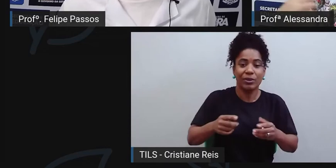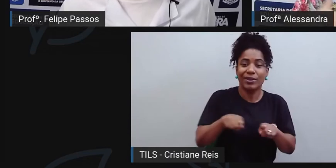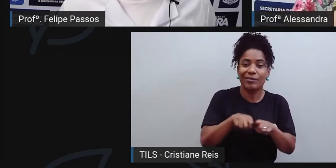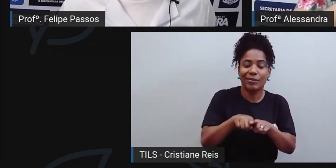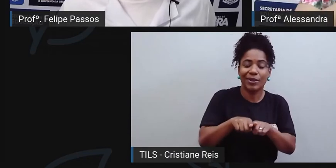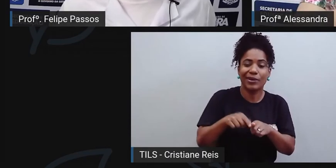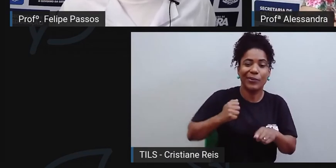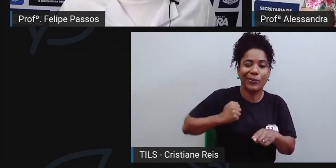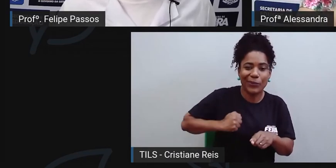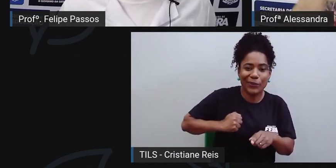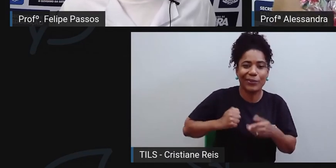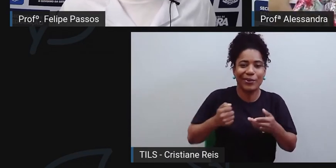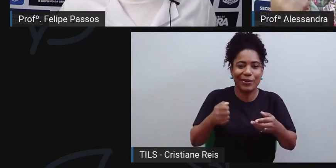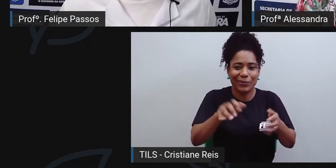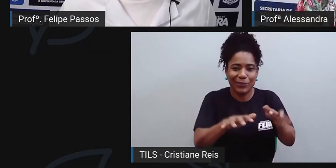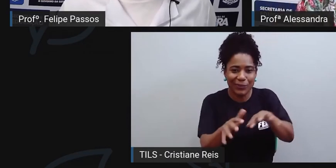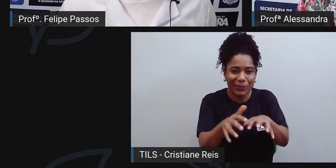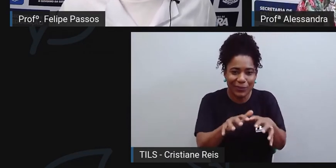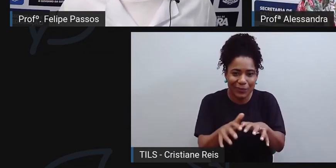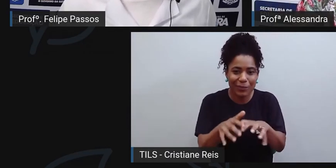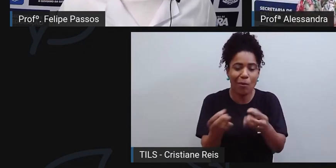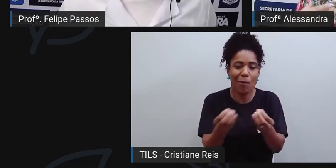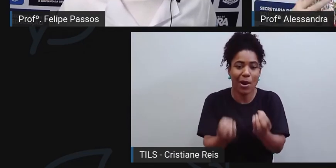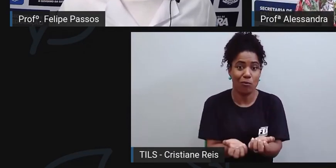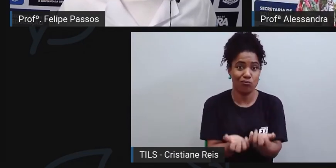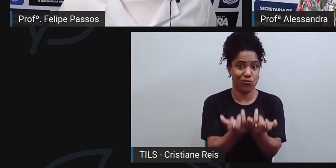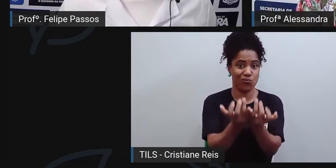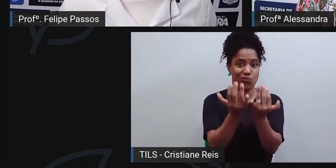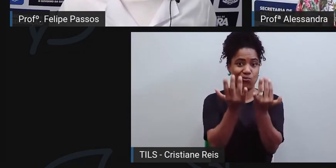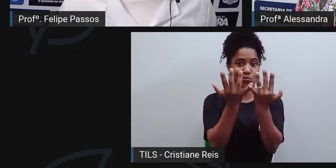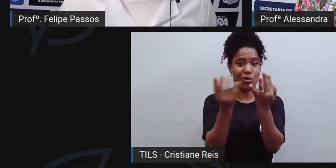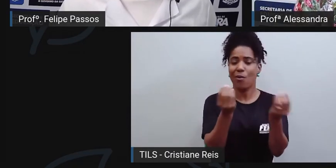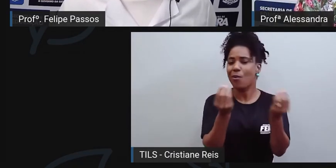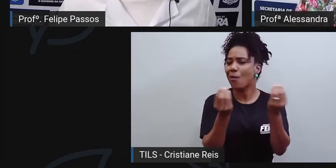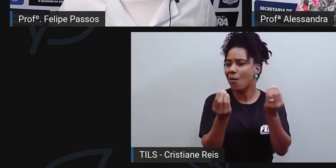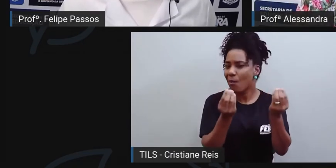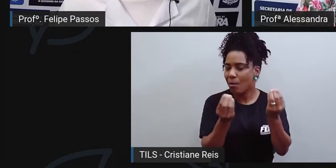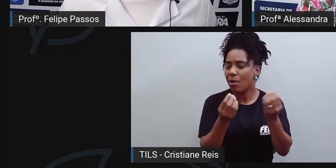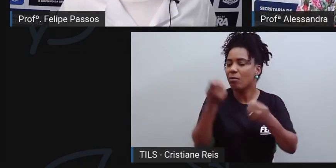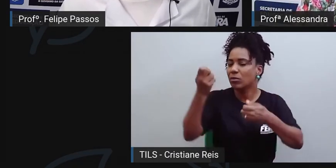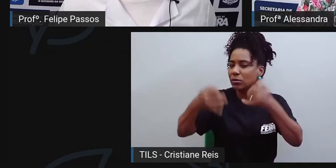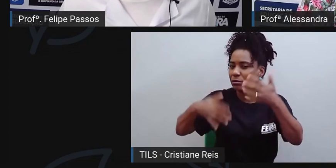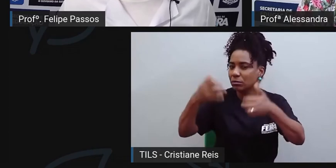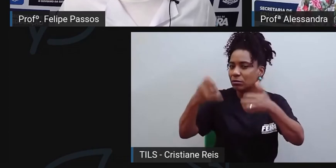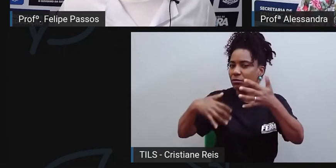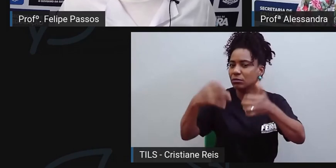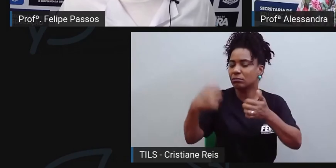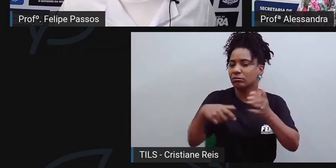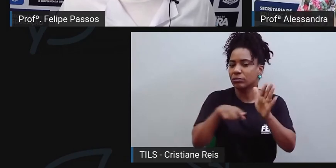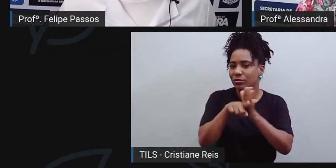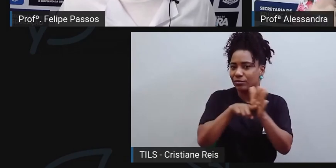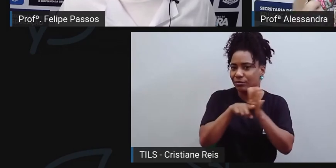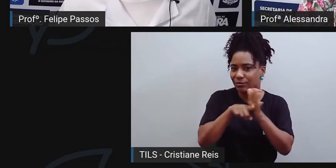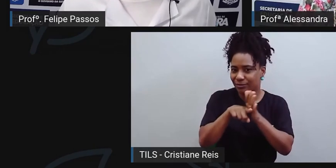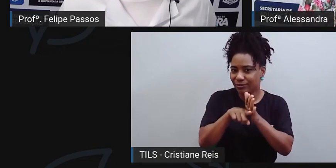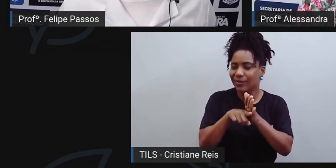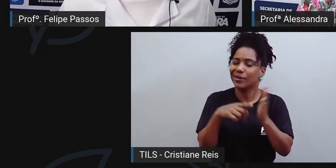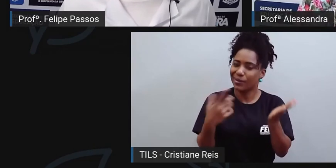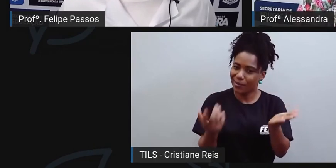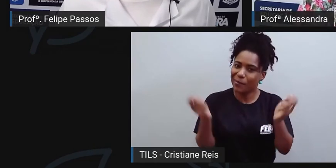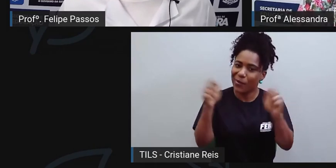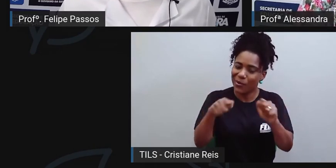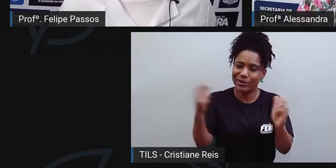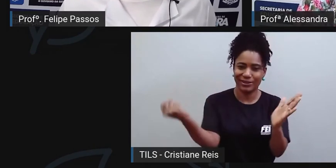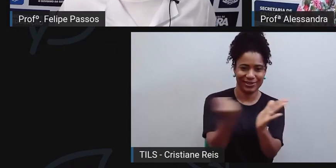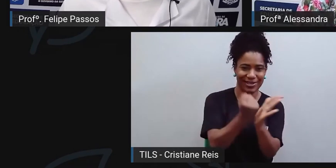prática do momento da plantação até a colheta para que a gente possa ter, para que seja emitida uma